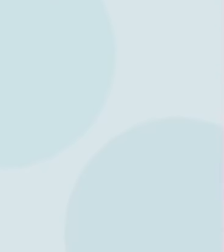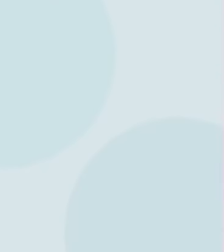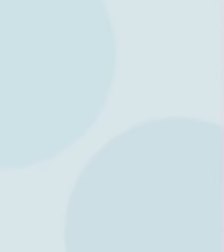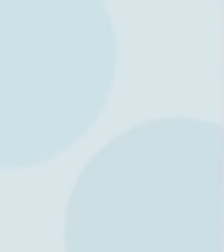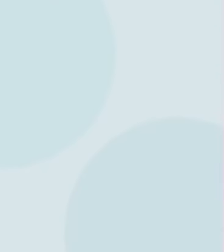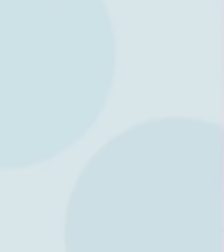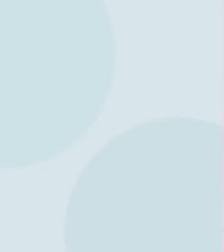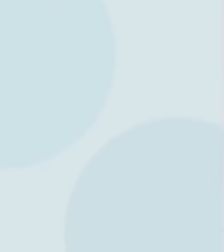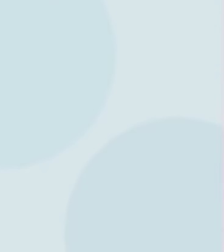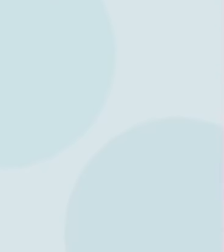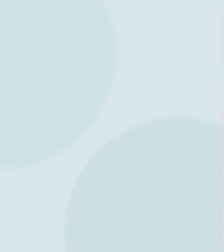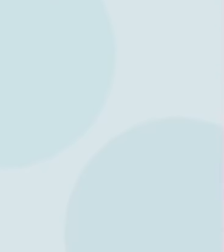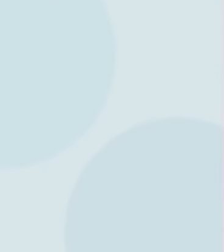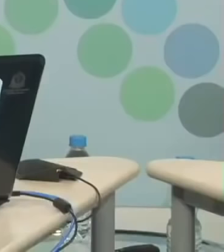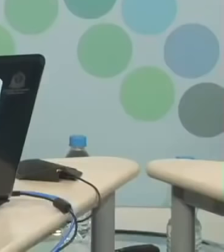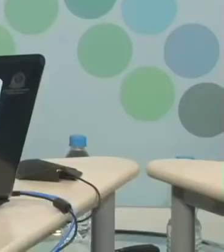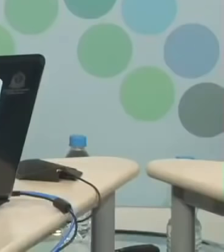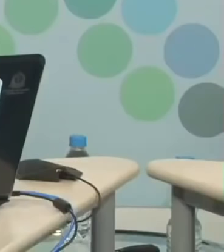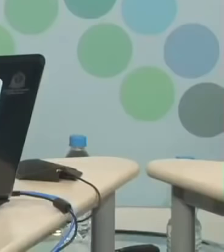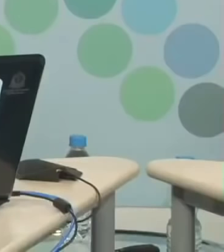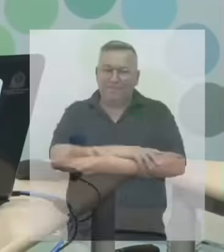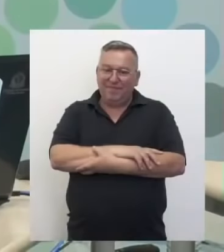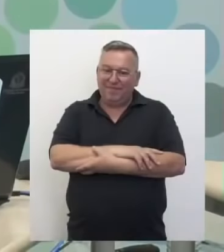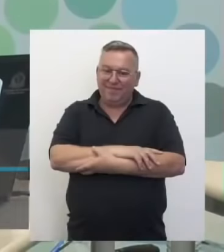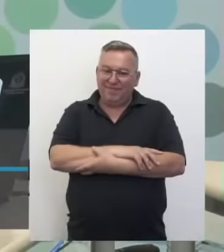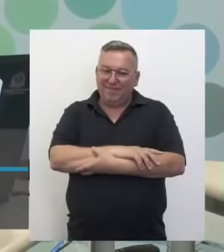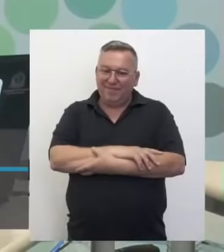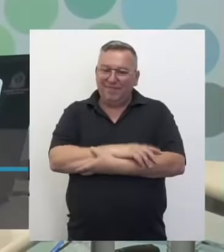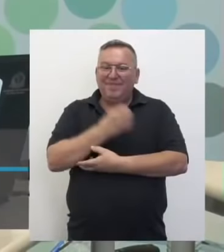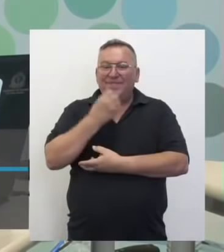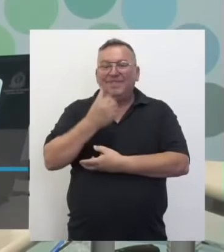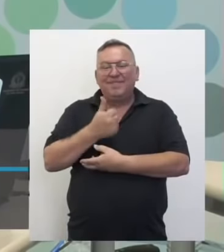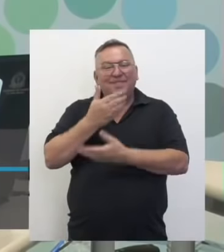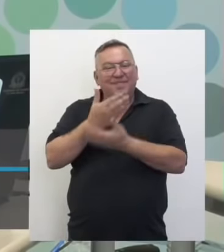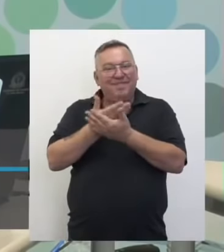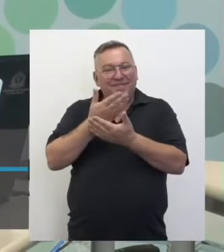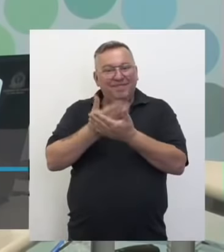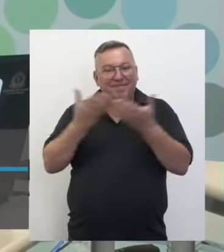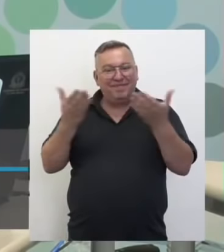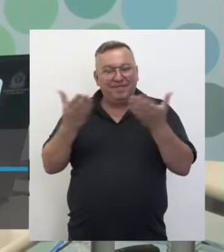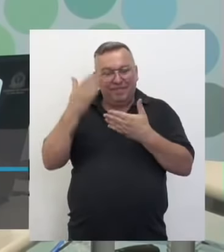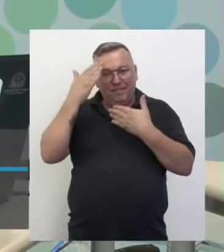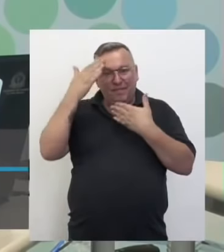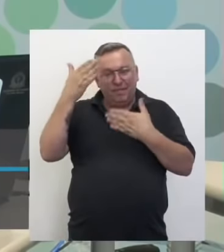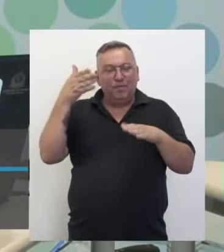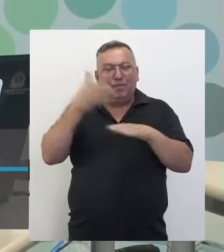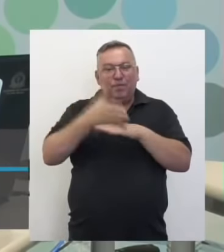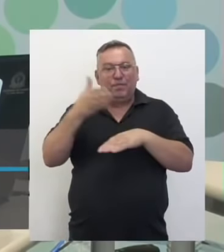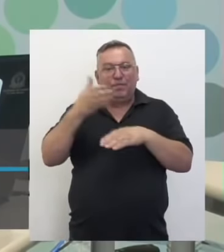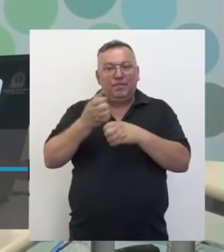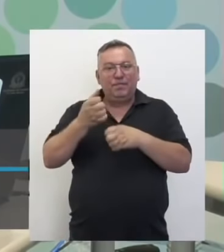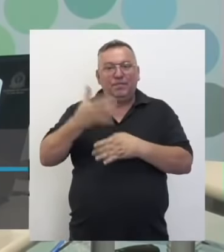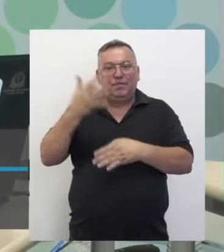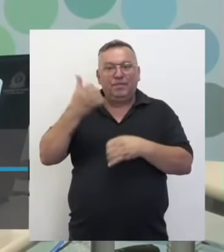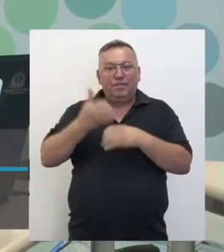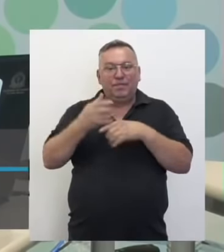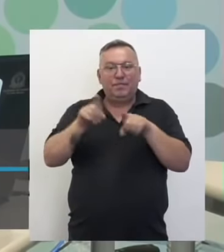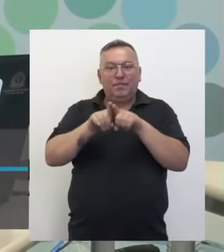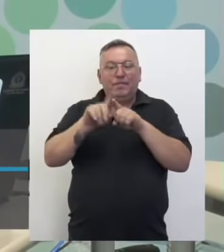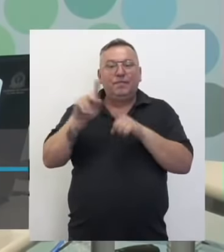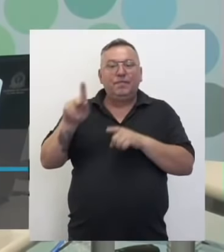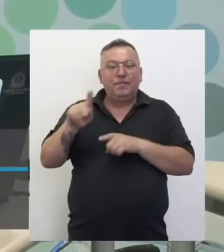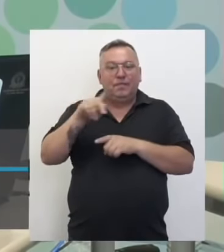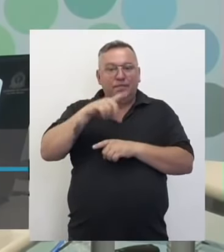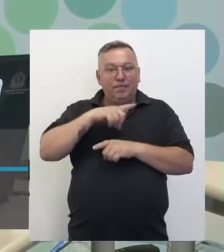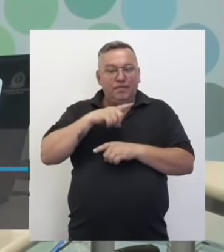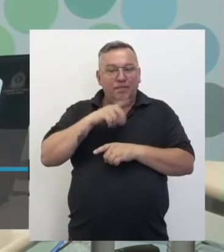Transcrição Muito bem estudantes, agradeço as interações de vocês e também dos professores que